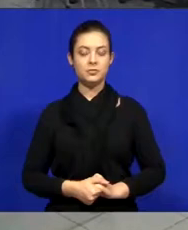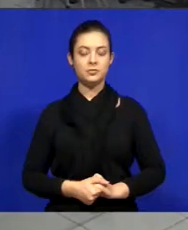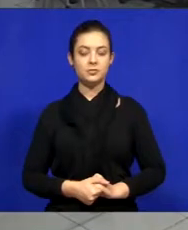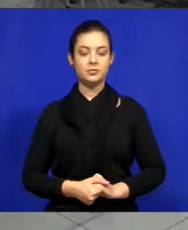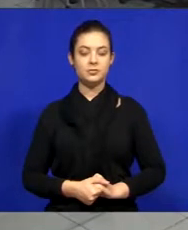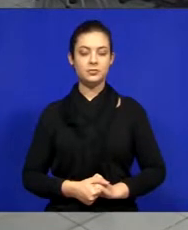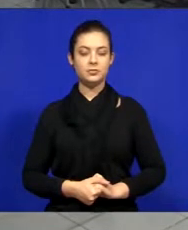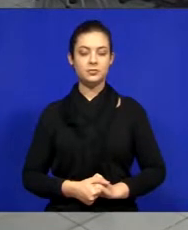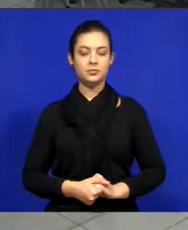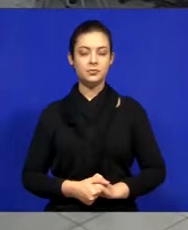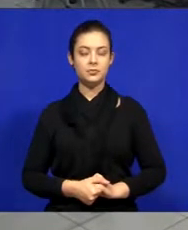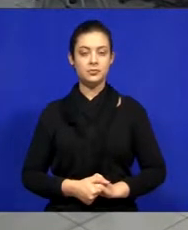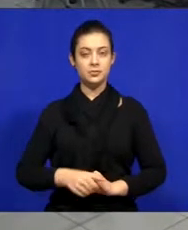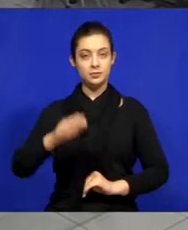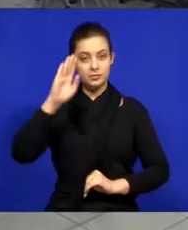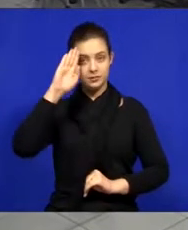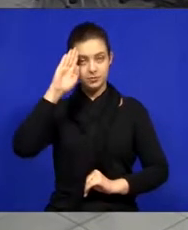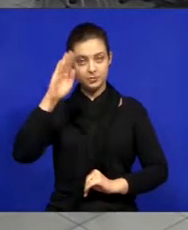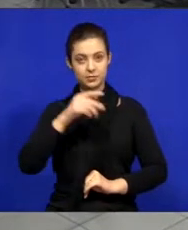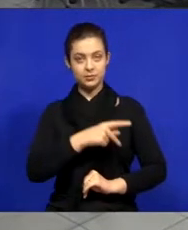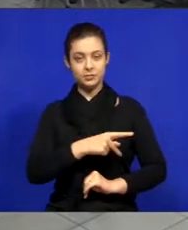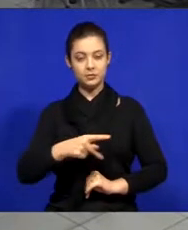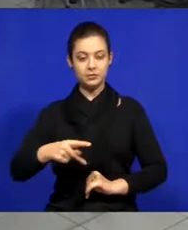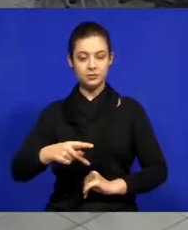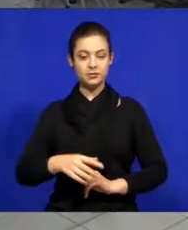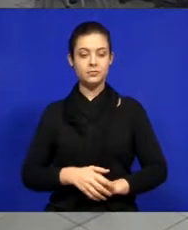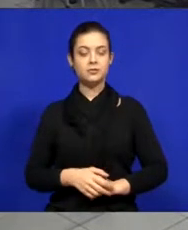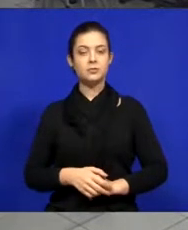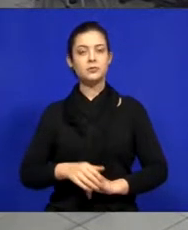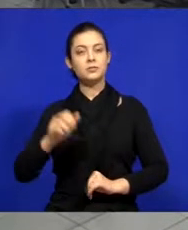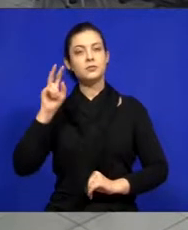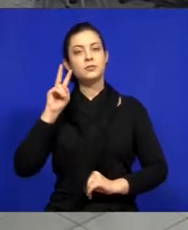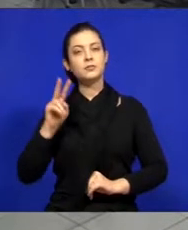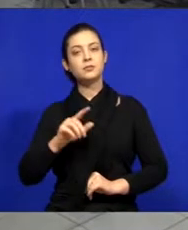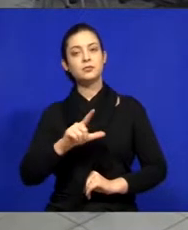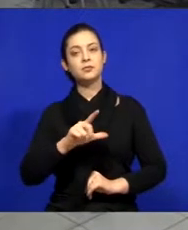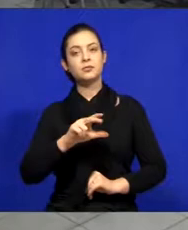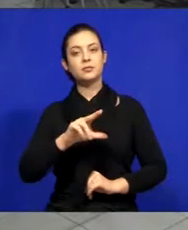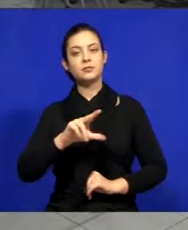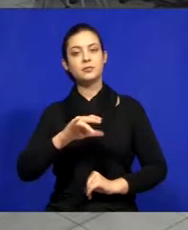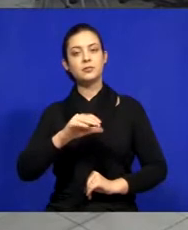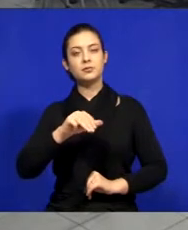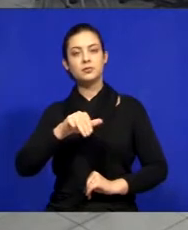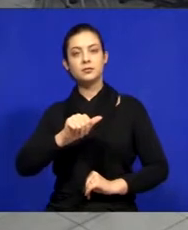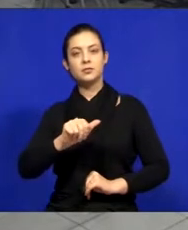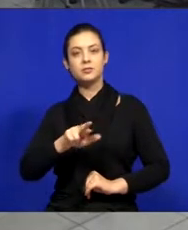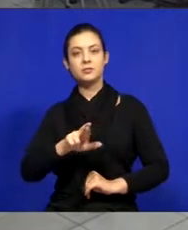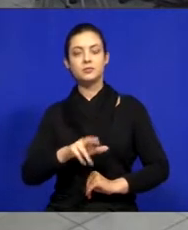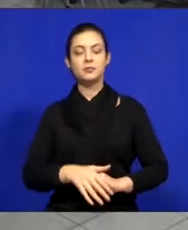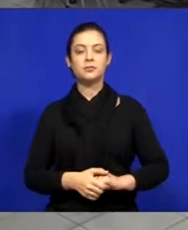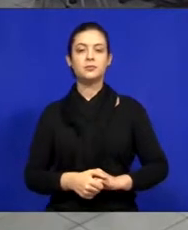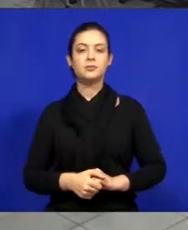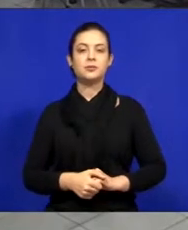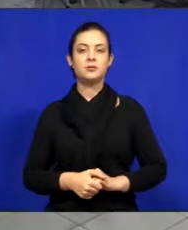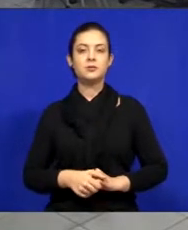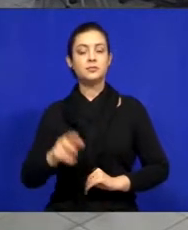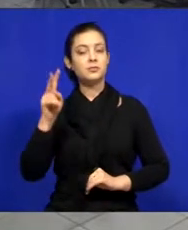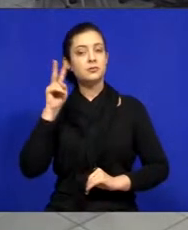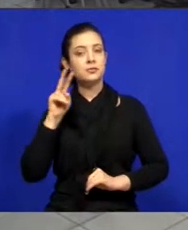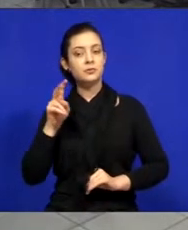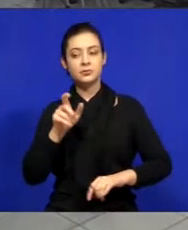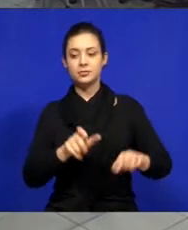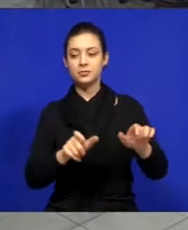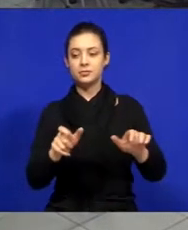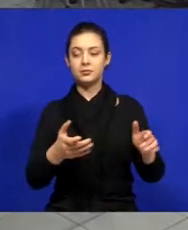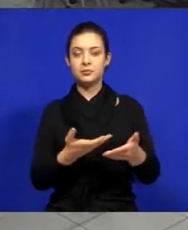Quero cumprimentar a senhorita presidente, vereadora Lucimar Ponciano, senhores vereadores aqui